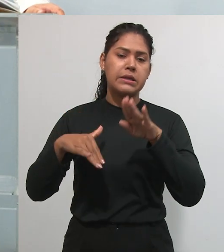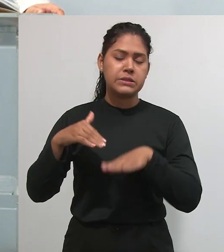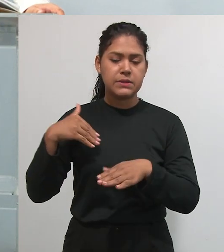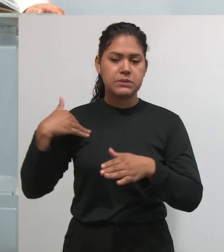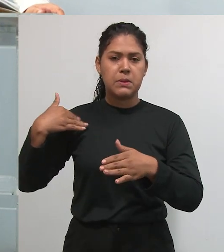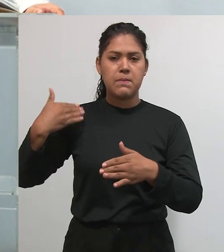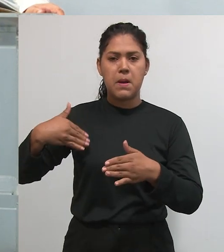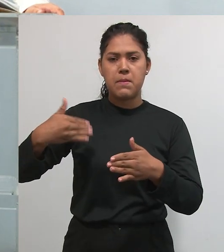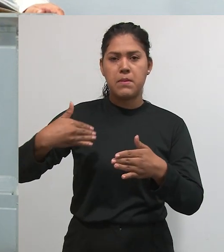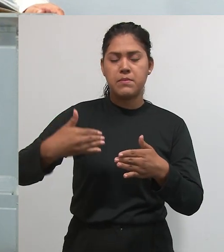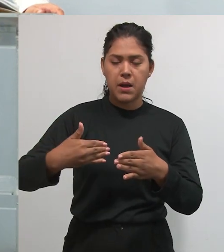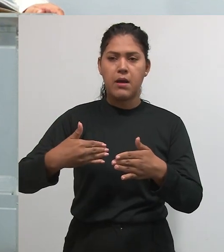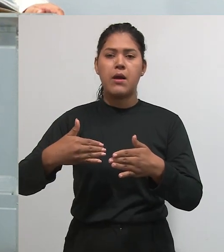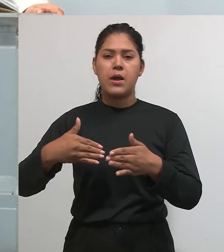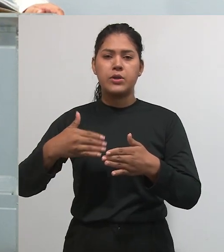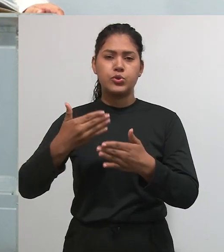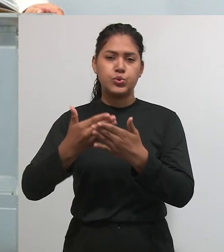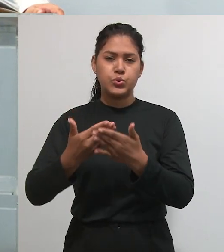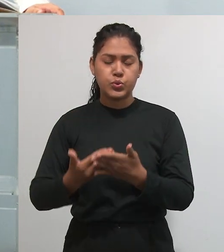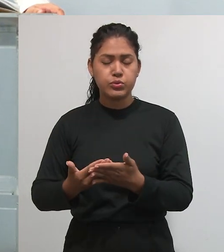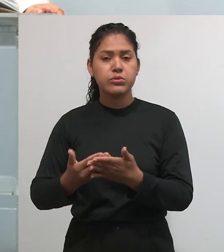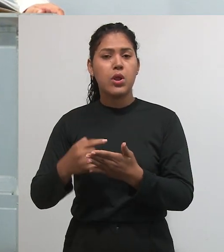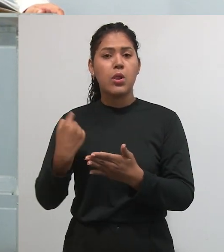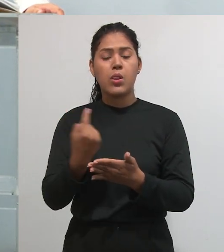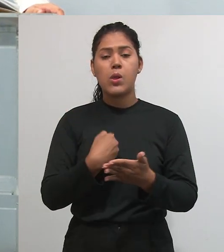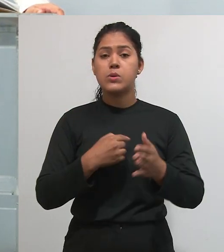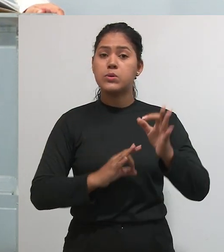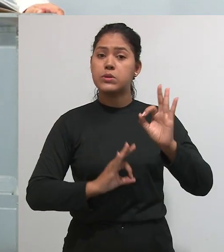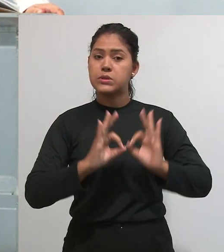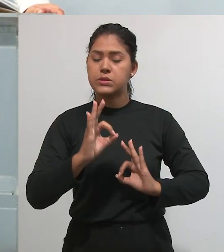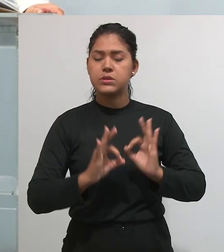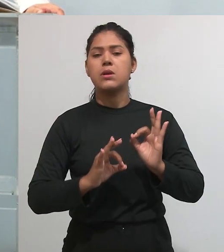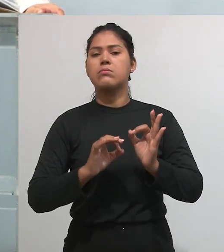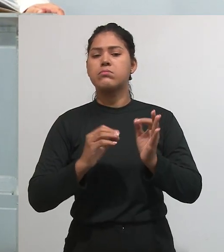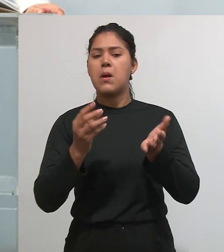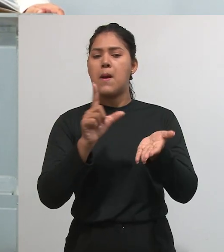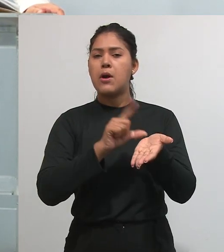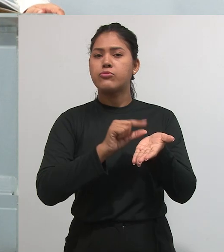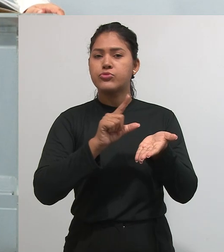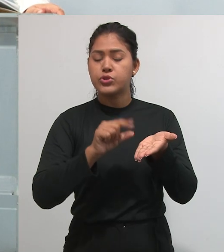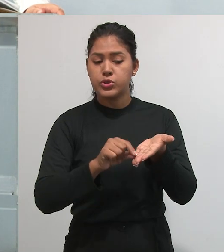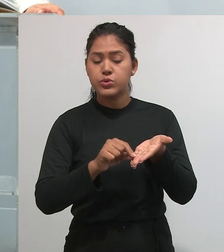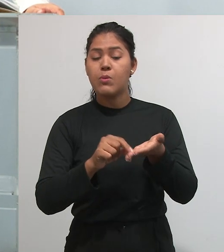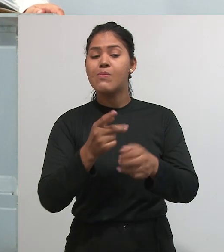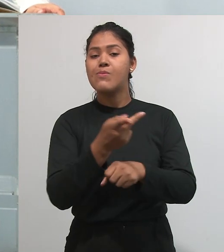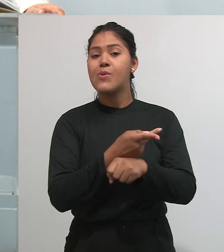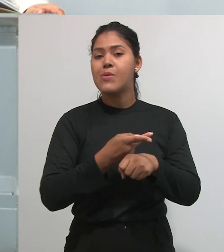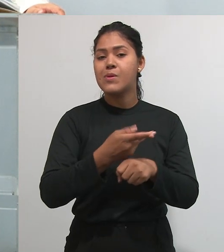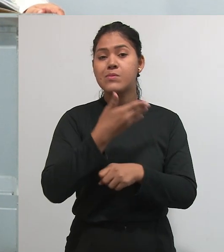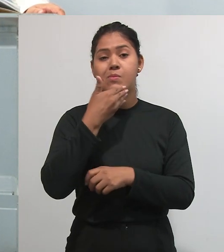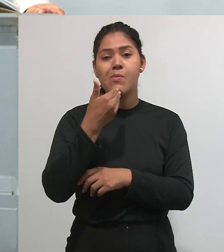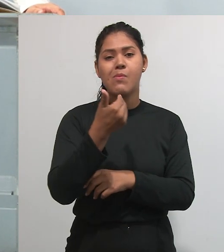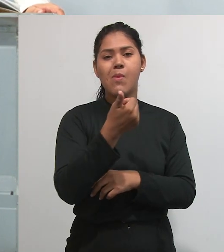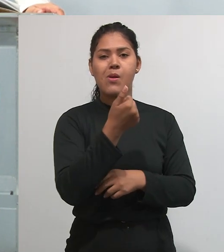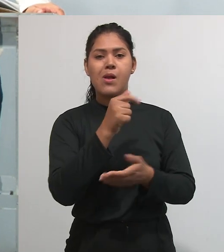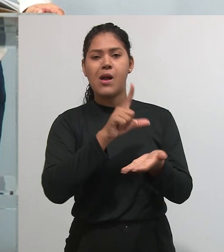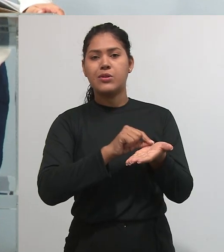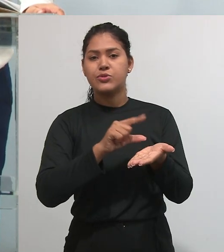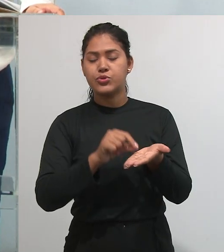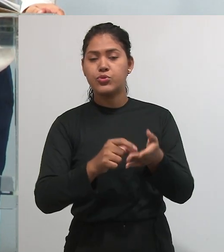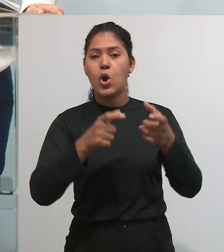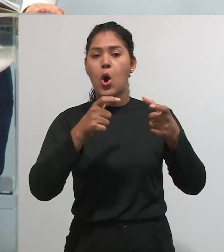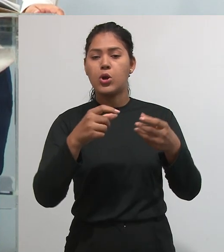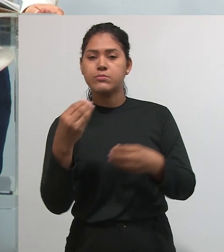percurso de escritas, de artigos científicos, nós procuramos revistas que tenham a melhor classificação possível para